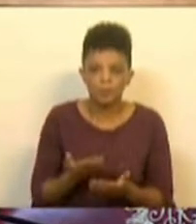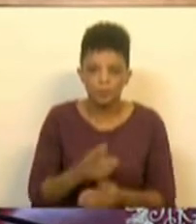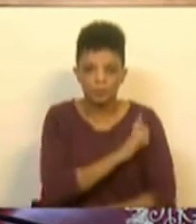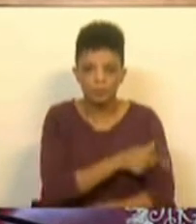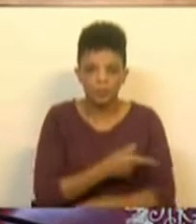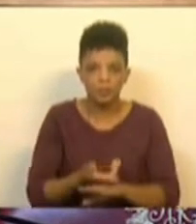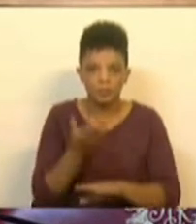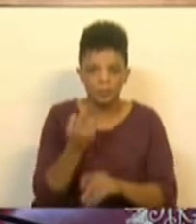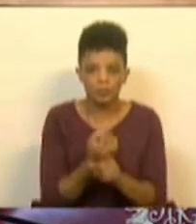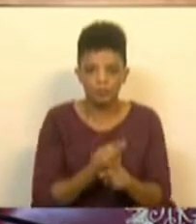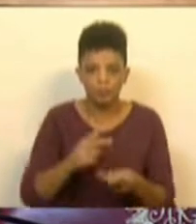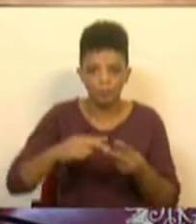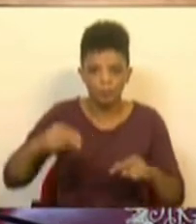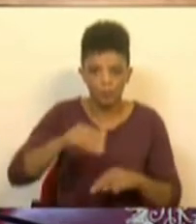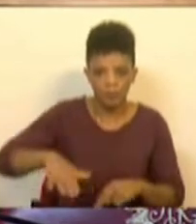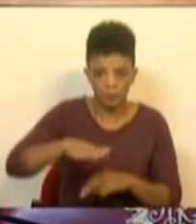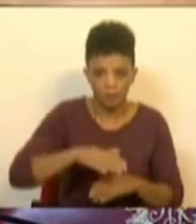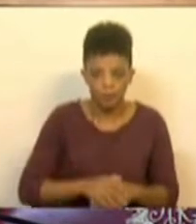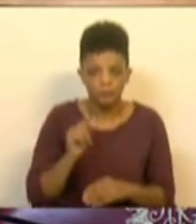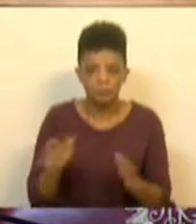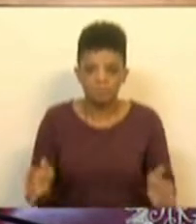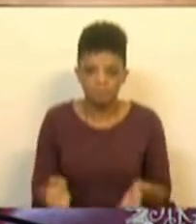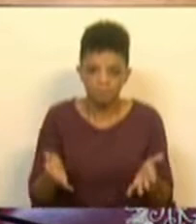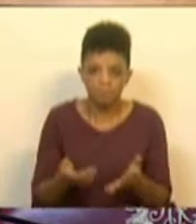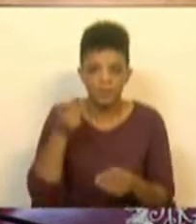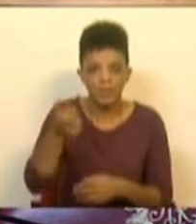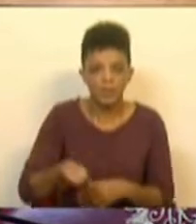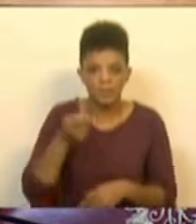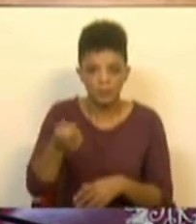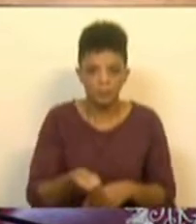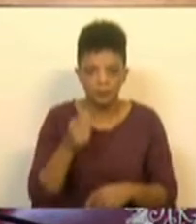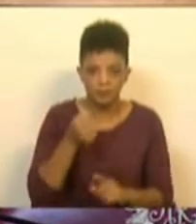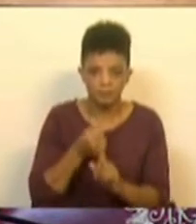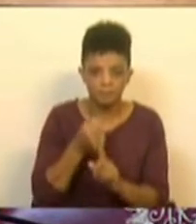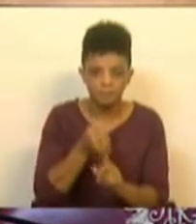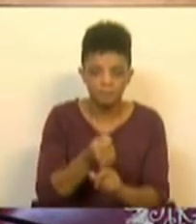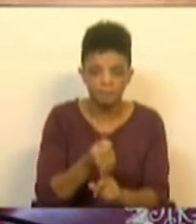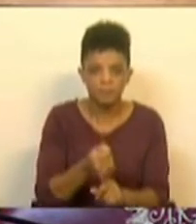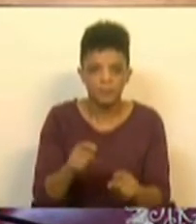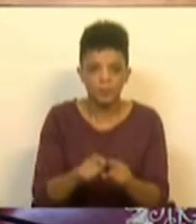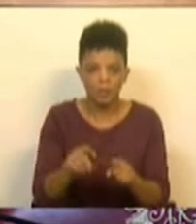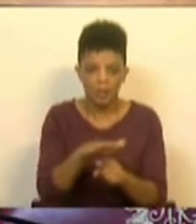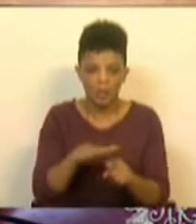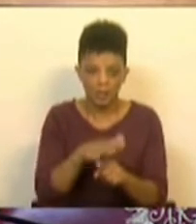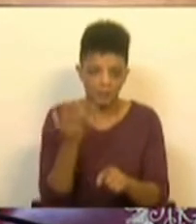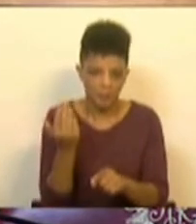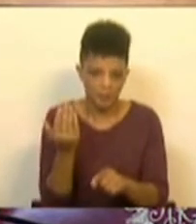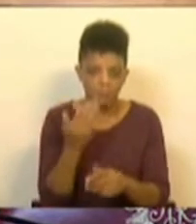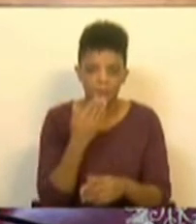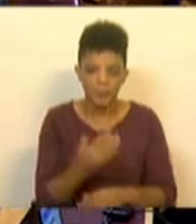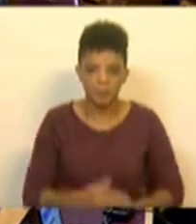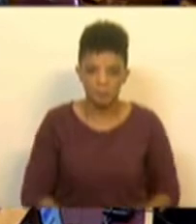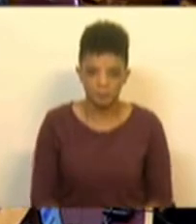mais poder e mais instrumentos aos municípios. E uma proposta para estimular o arrendamento e para combater a informalidade neste setor. Muito obrigado.